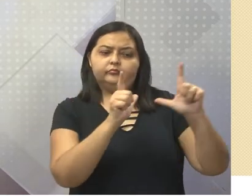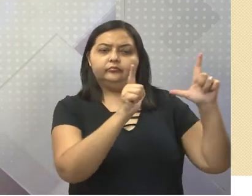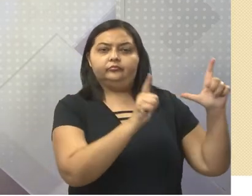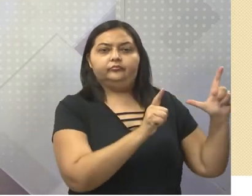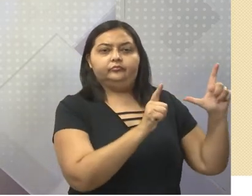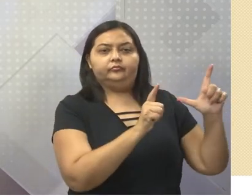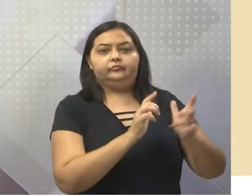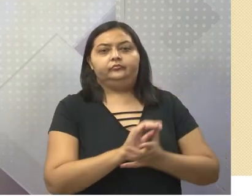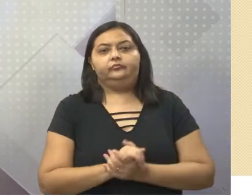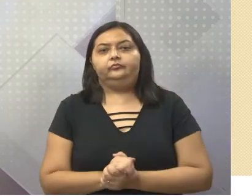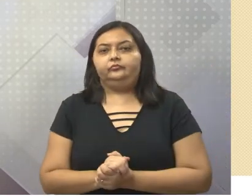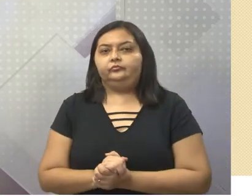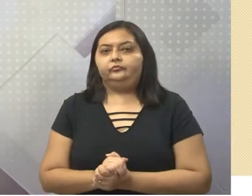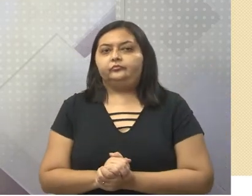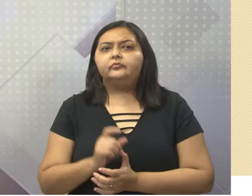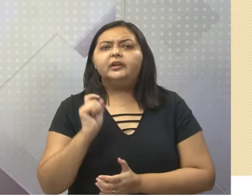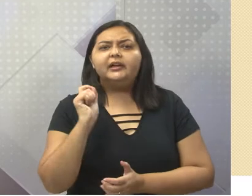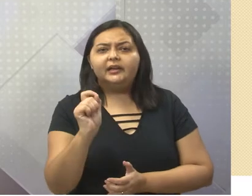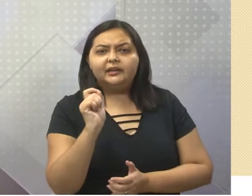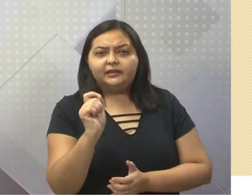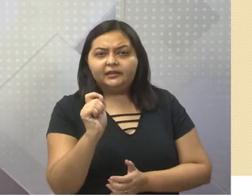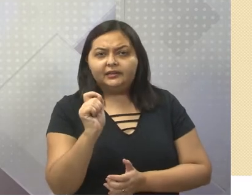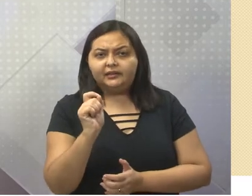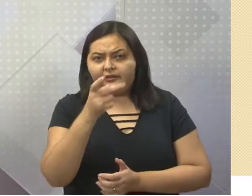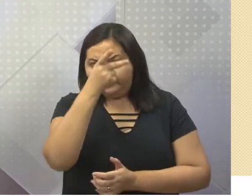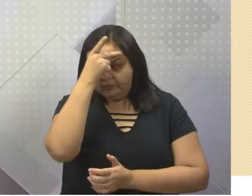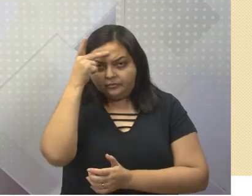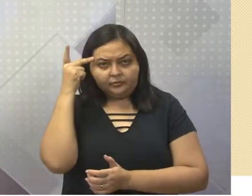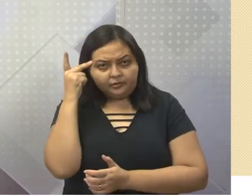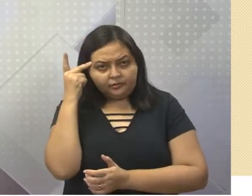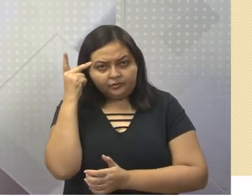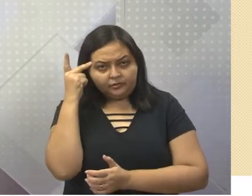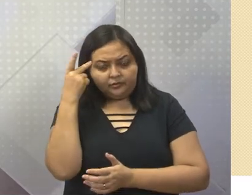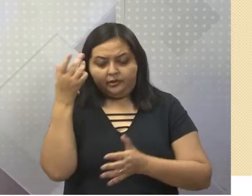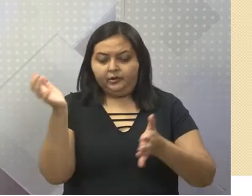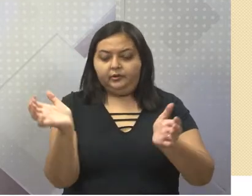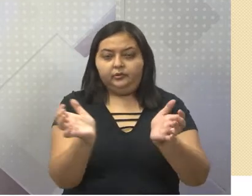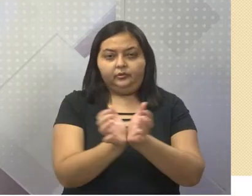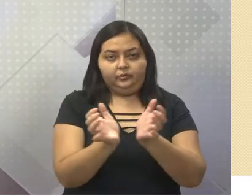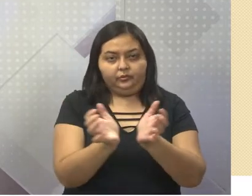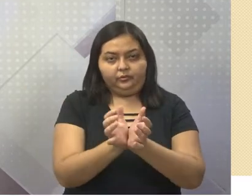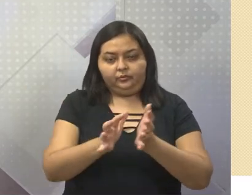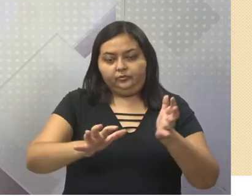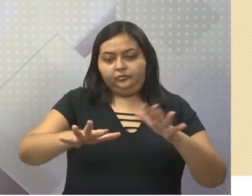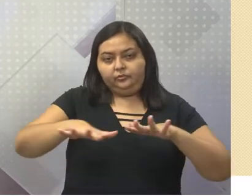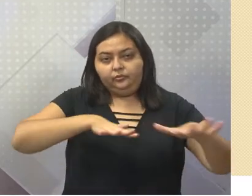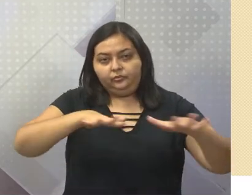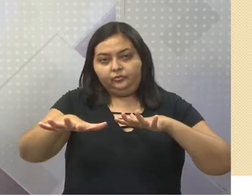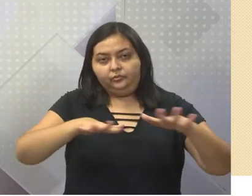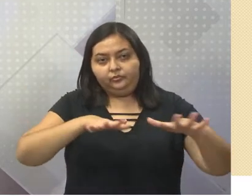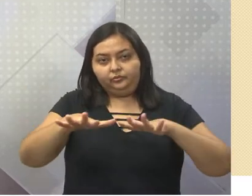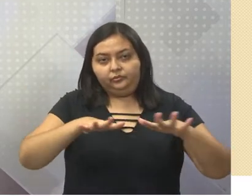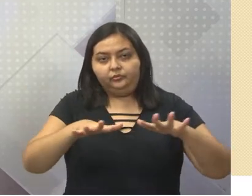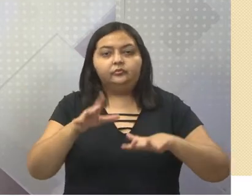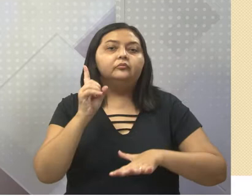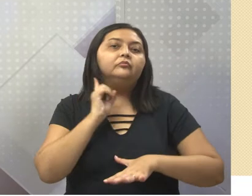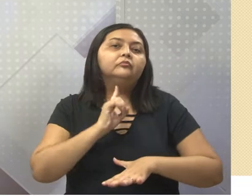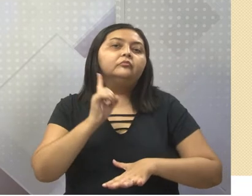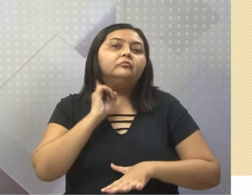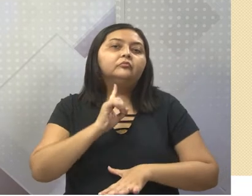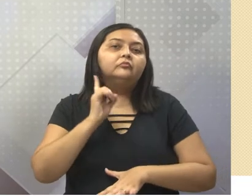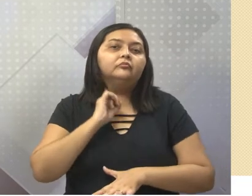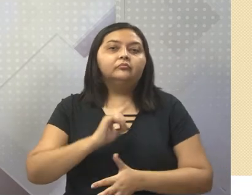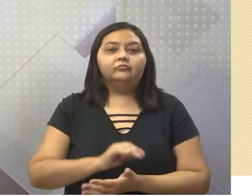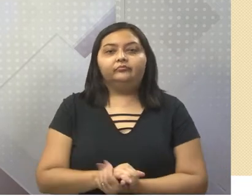olha só. Quem eram os principais integrantes da Conjuração Mineira ou da Inconfidência Mineira? Olha só que interessante.